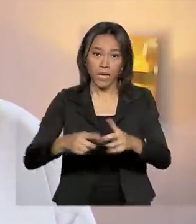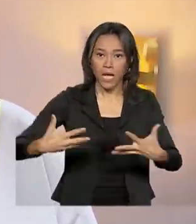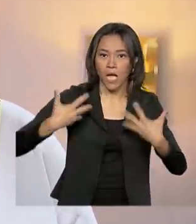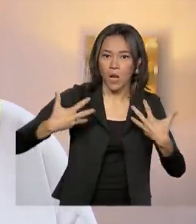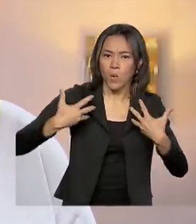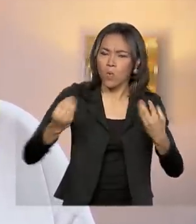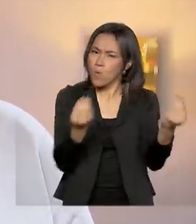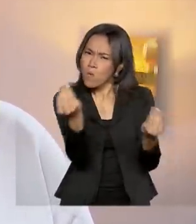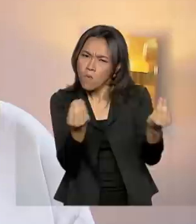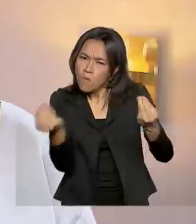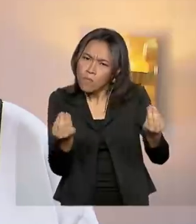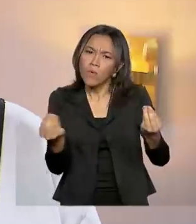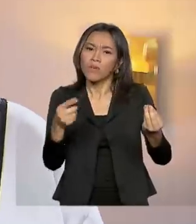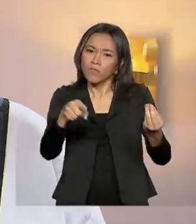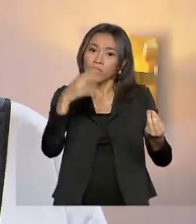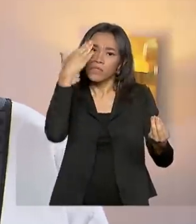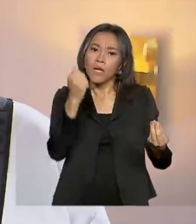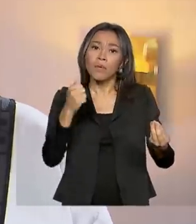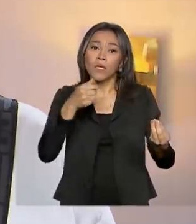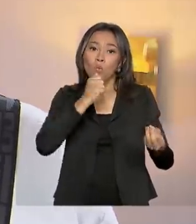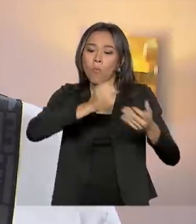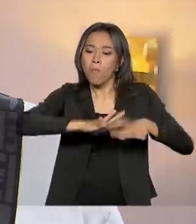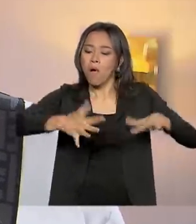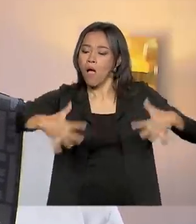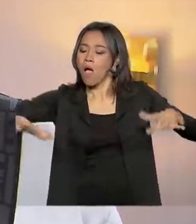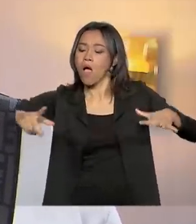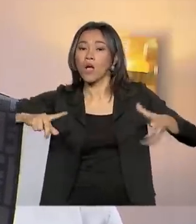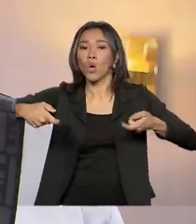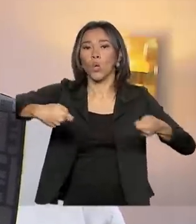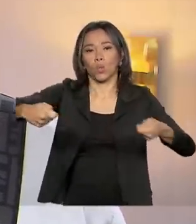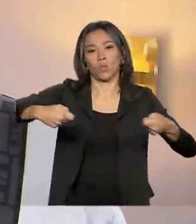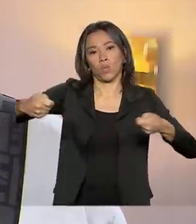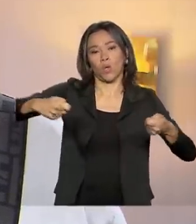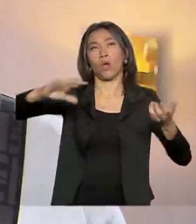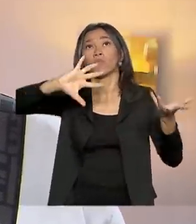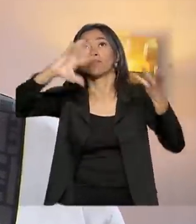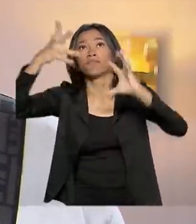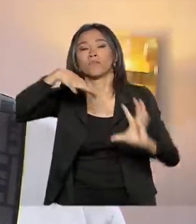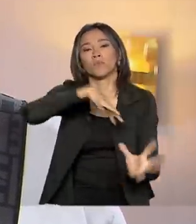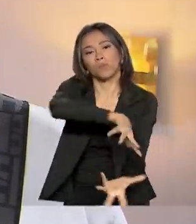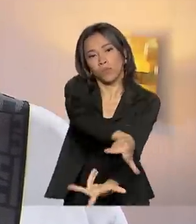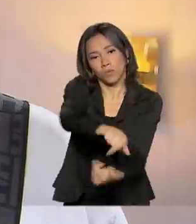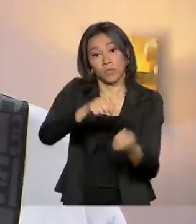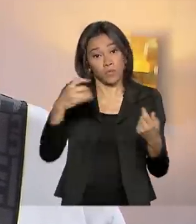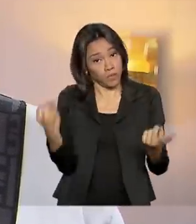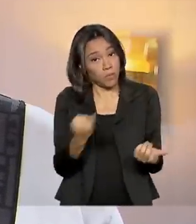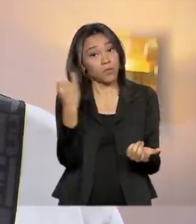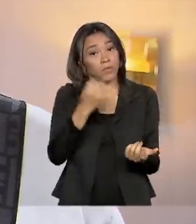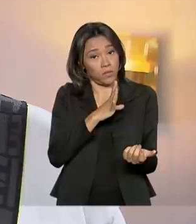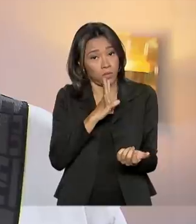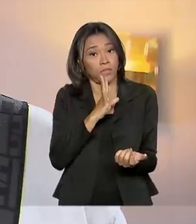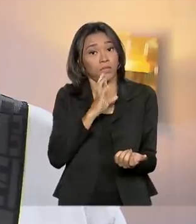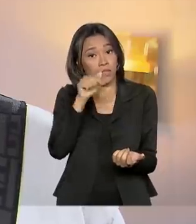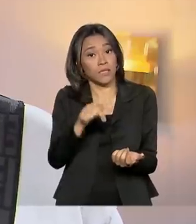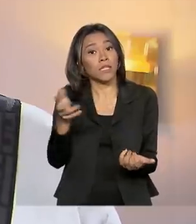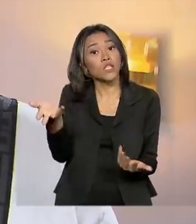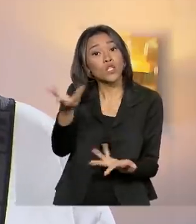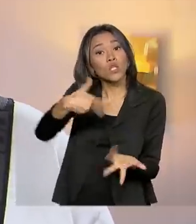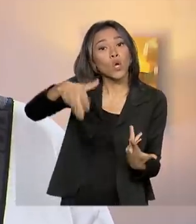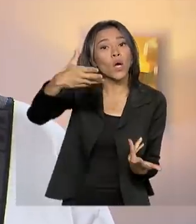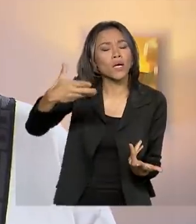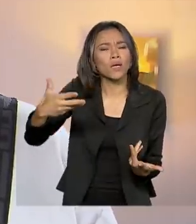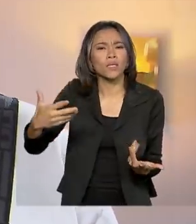oceano comanda o clima do planeta. E nessa região é muito importante a gente conhecer essa troca de calor